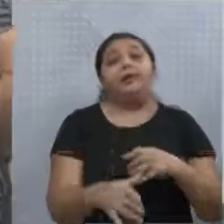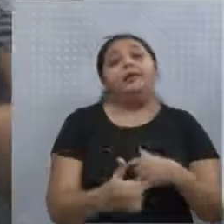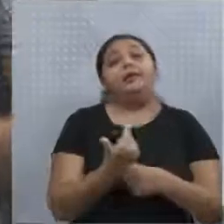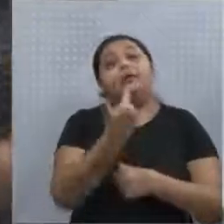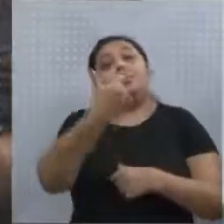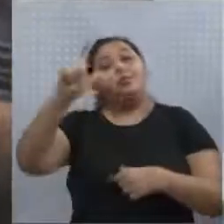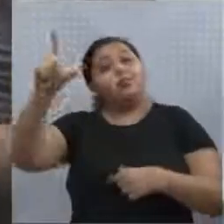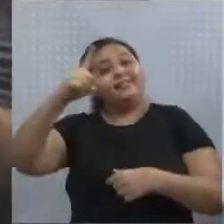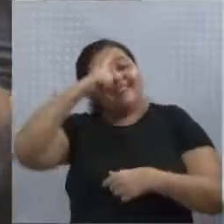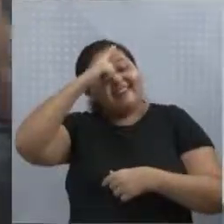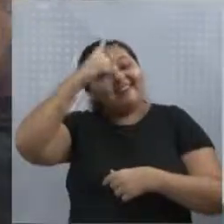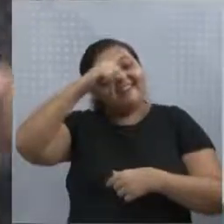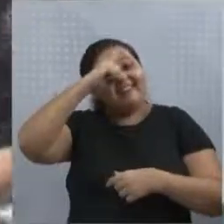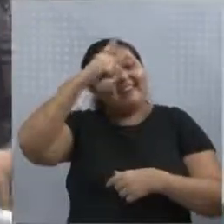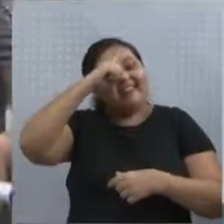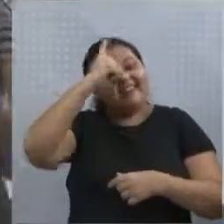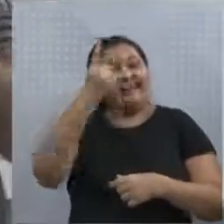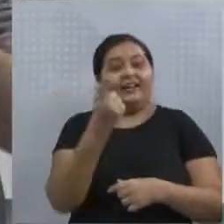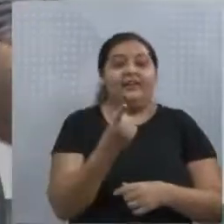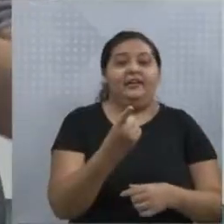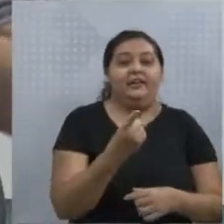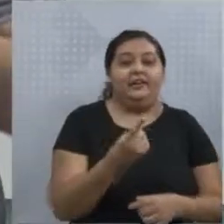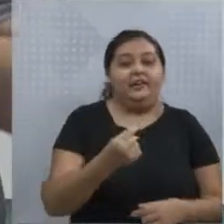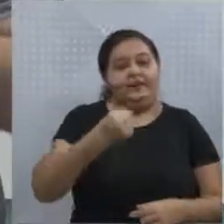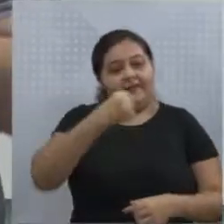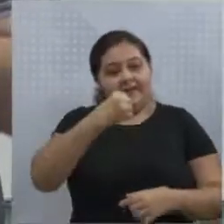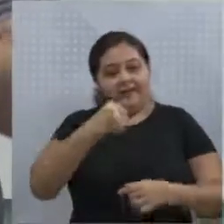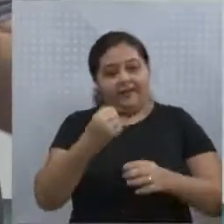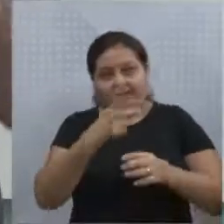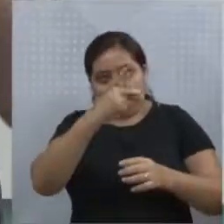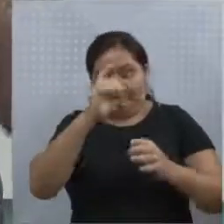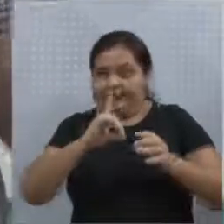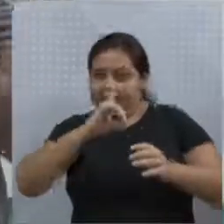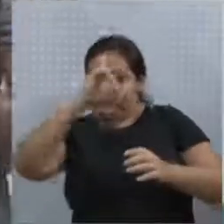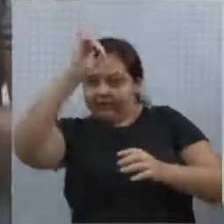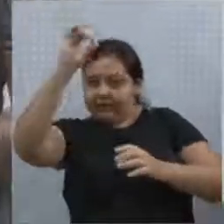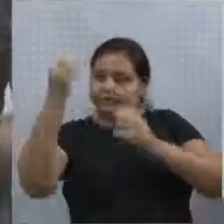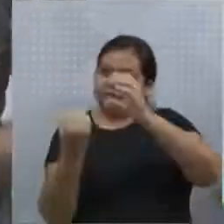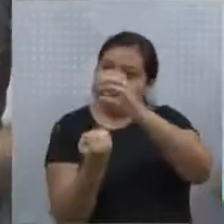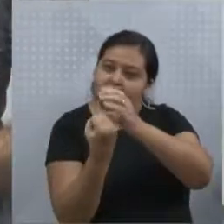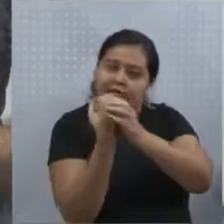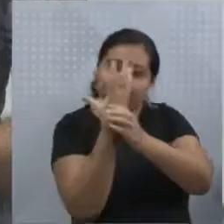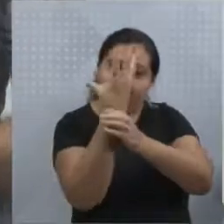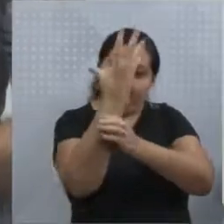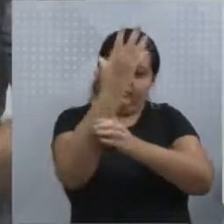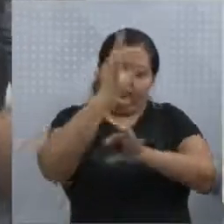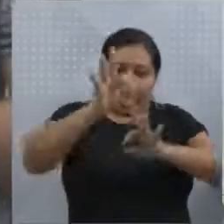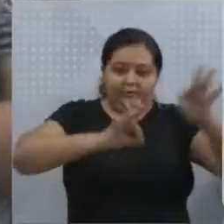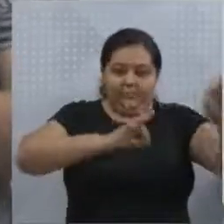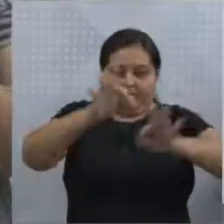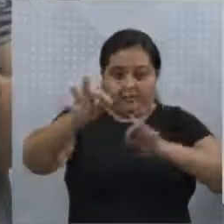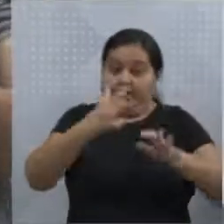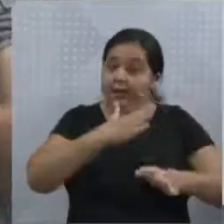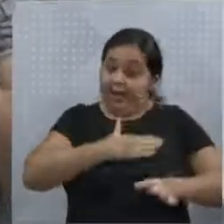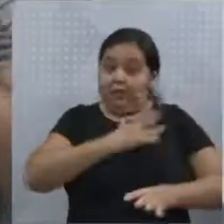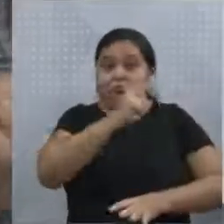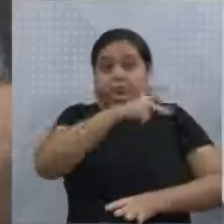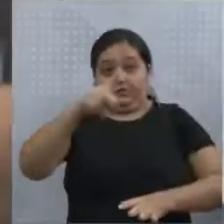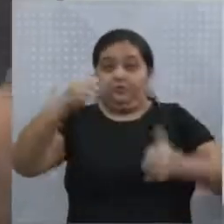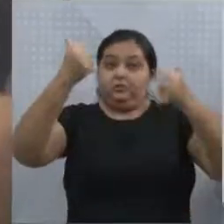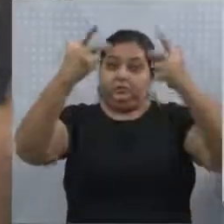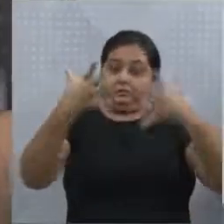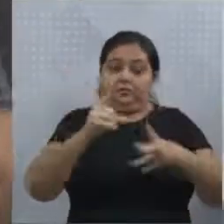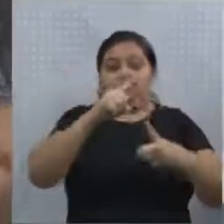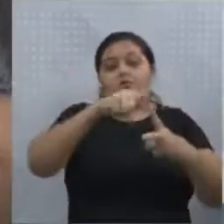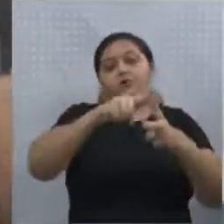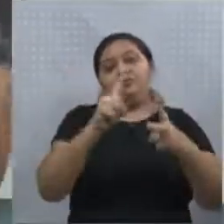perspectiva criacionista. Eu, enquanto profissional, trabalho com as duas, tá certo? Apresento as duas para aluno,